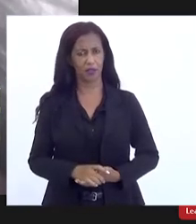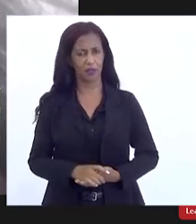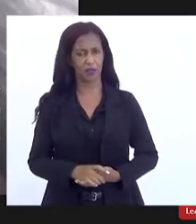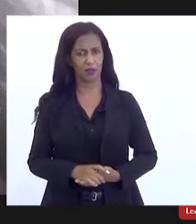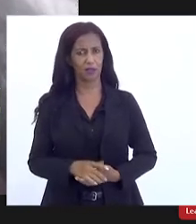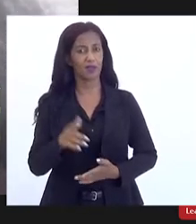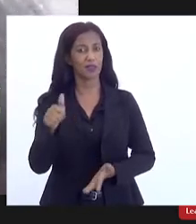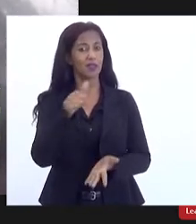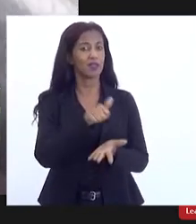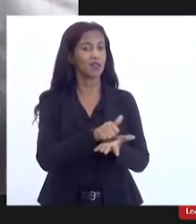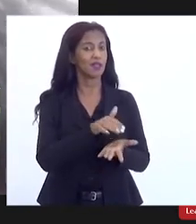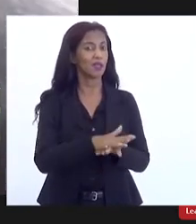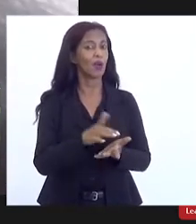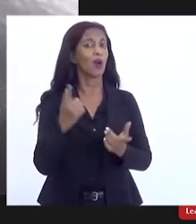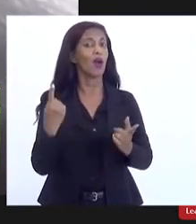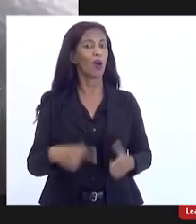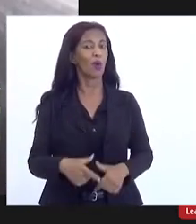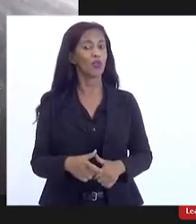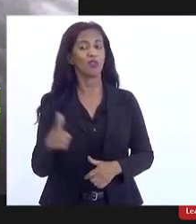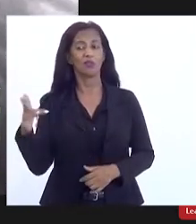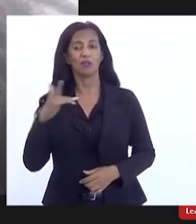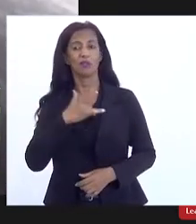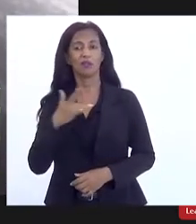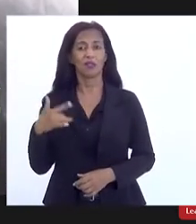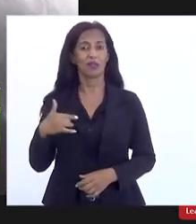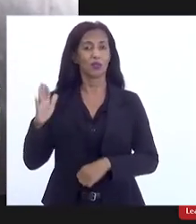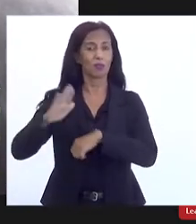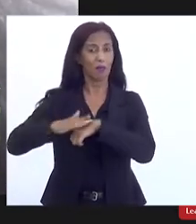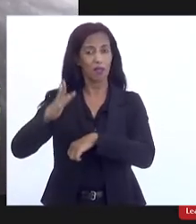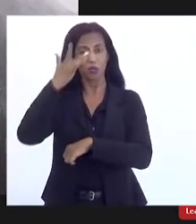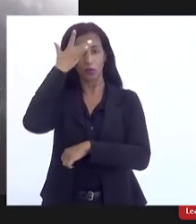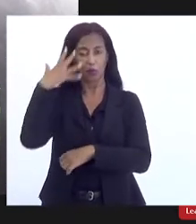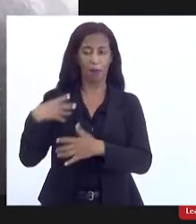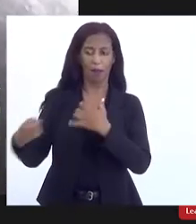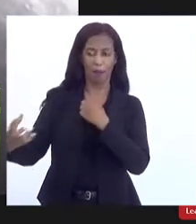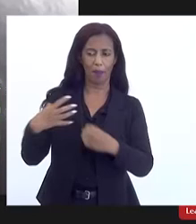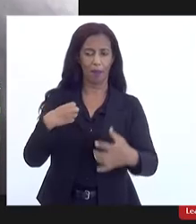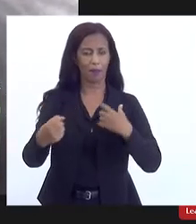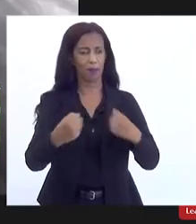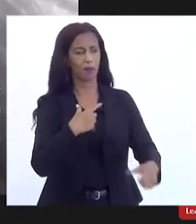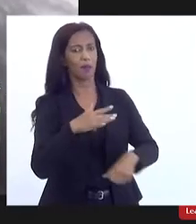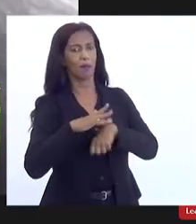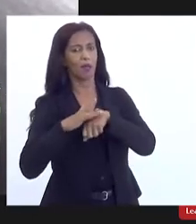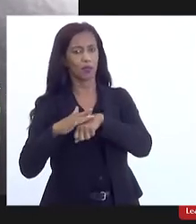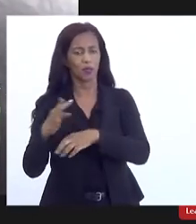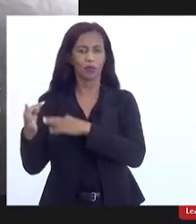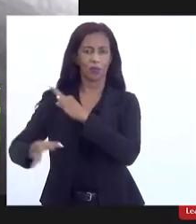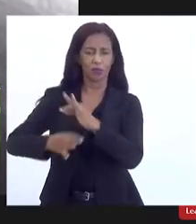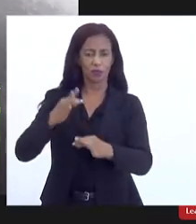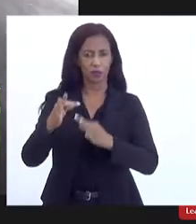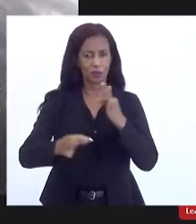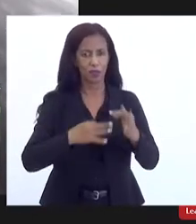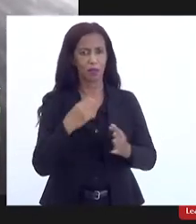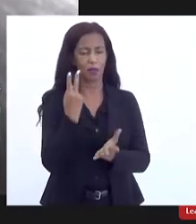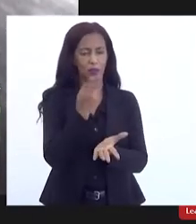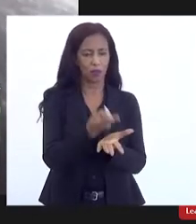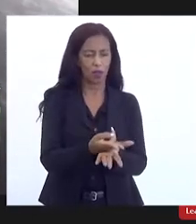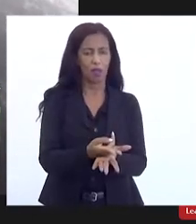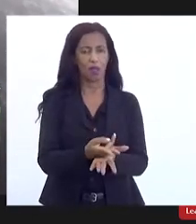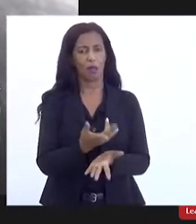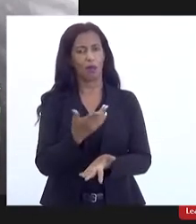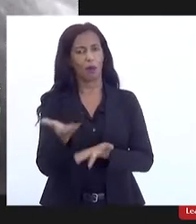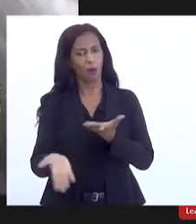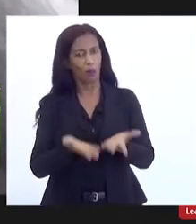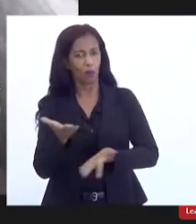acarretar onde? lá na ponta na saúde porque são mais pessoas doentes mais pessoas necessitando de tratamento de leito e tudo mais